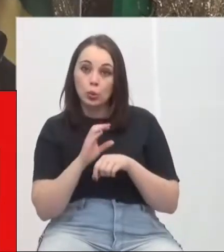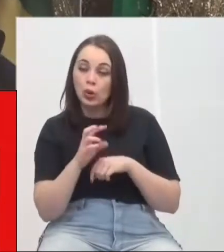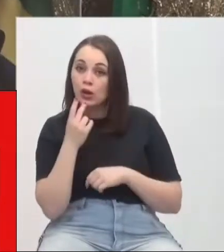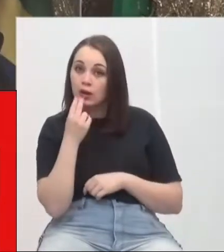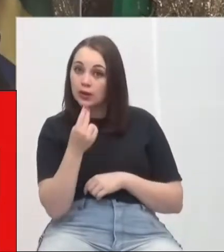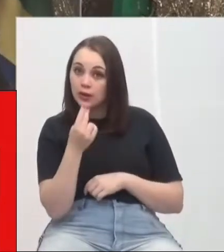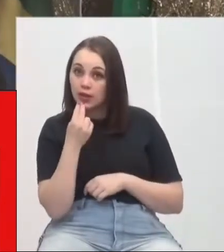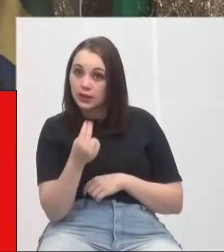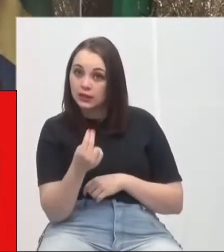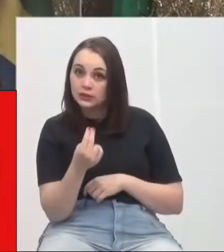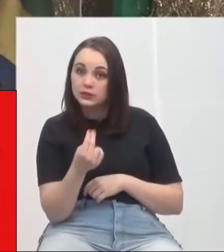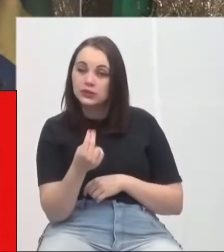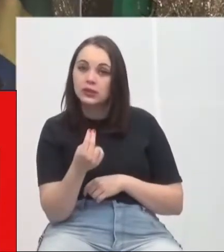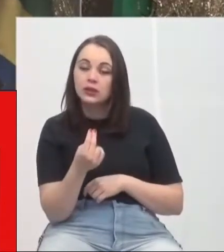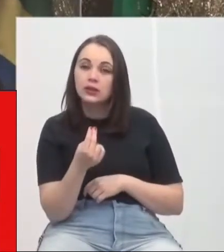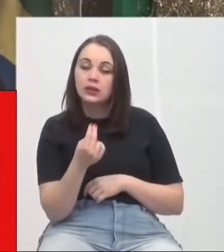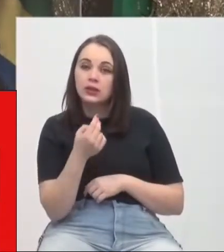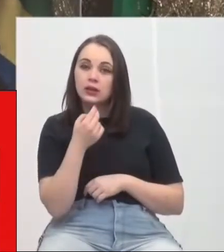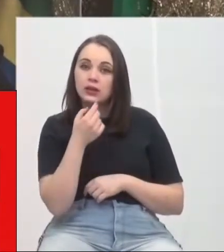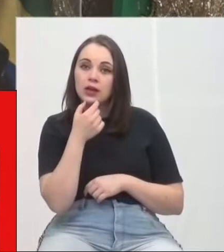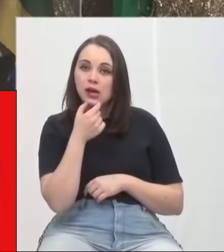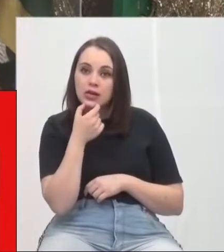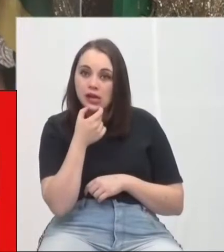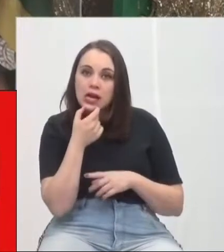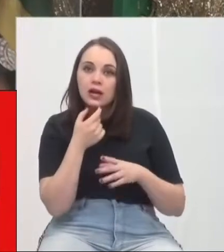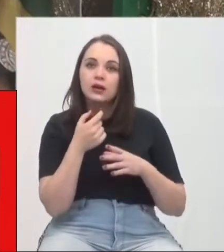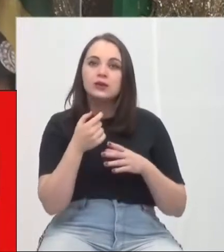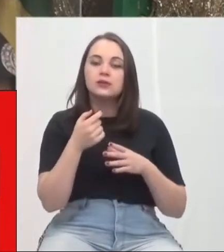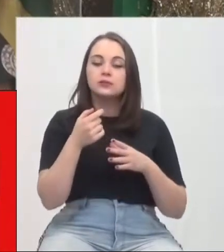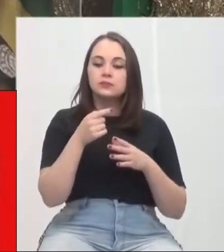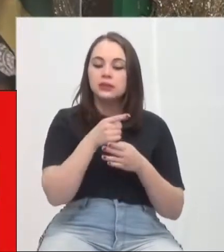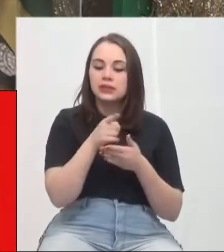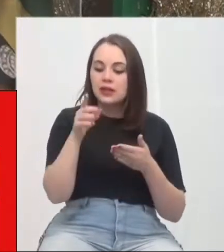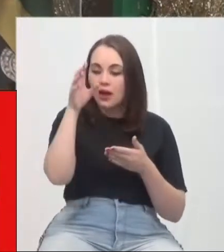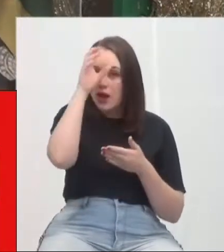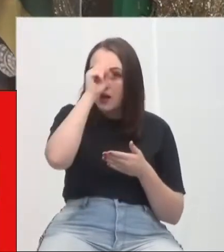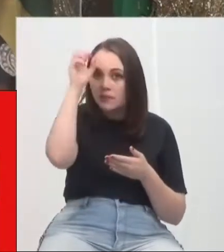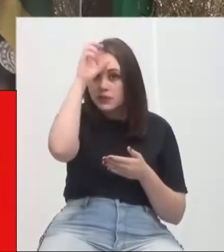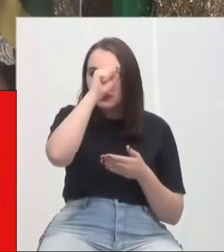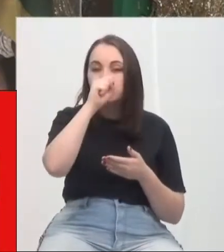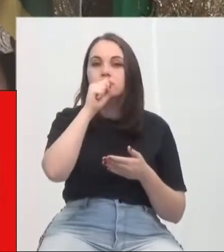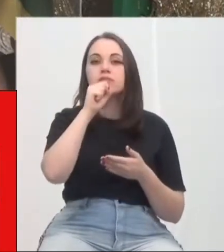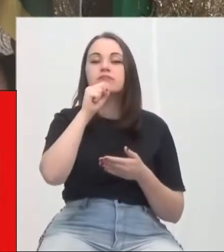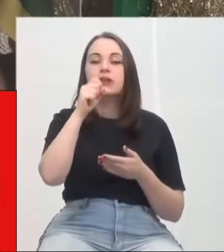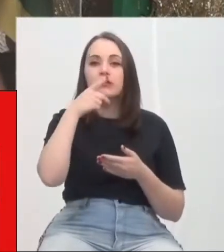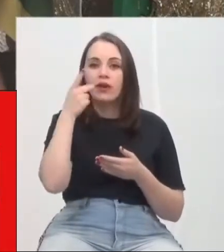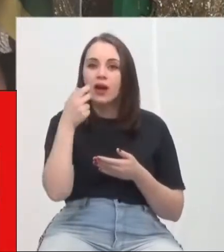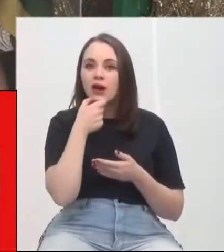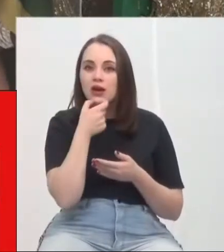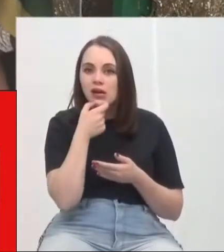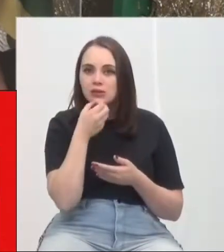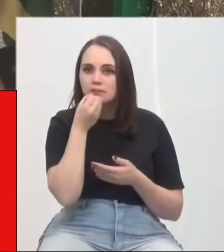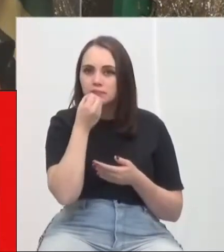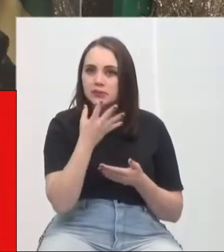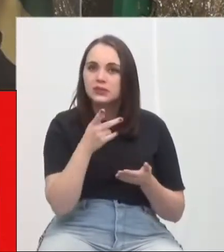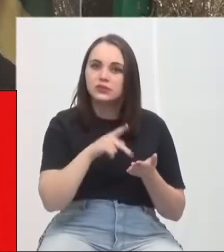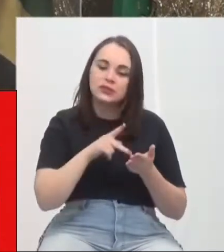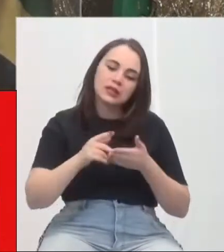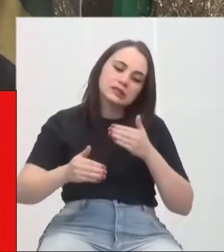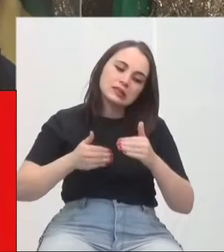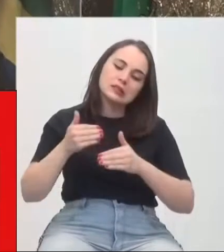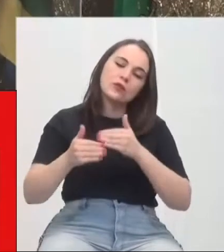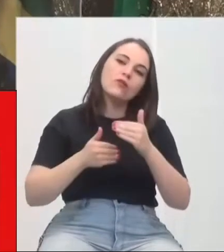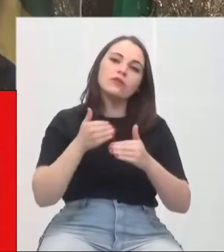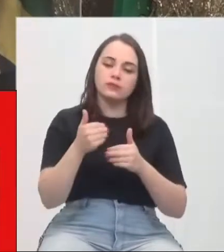inglês para os nossos alunos. Quando eles receberam a certificação, teve aluno que já está falando realmente, se desenvolvendo